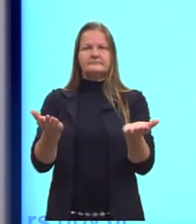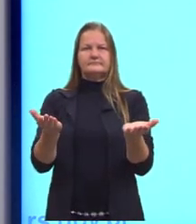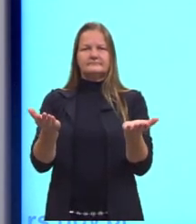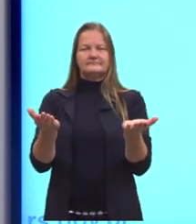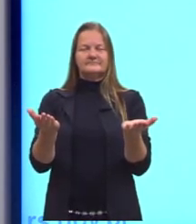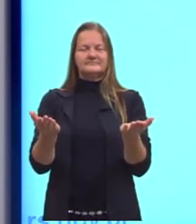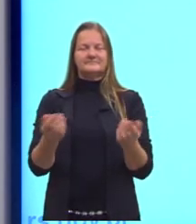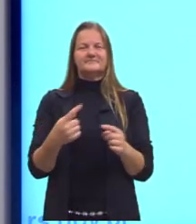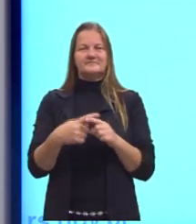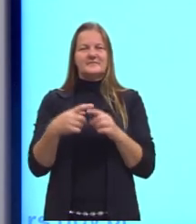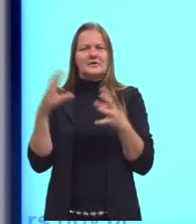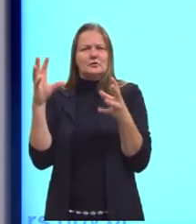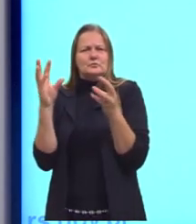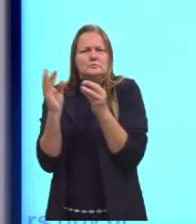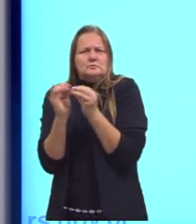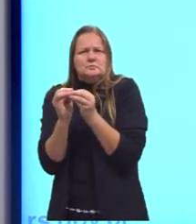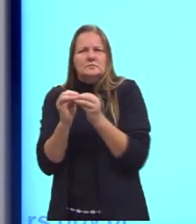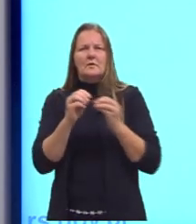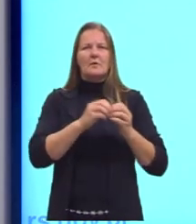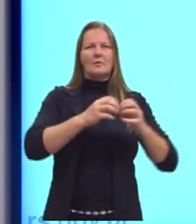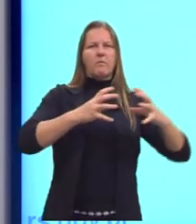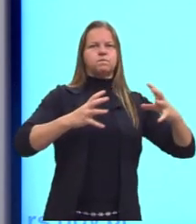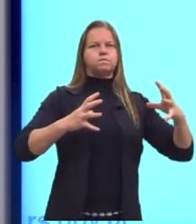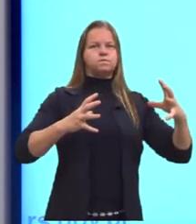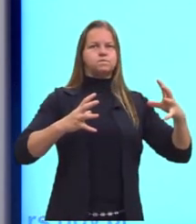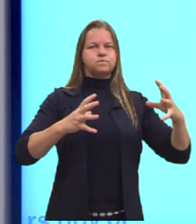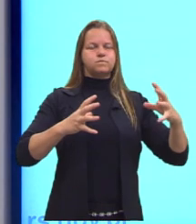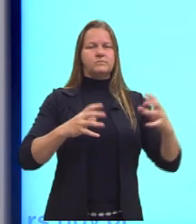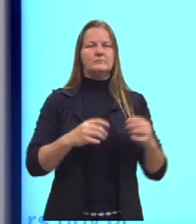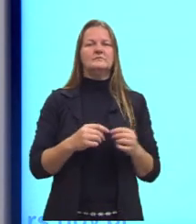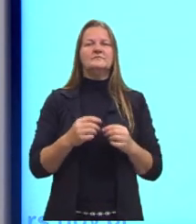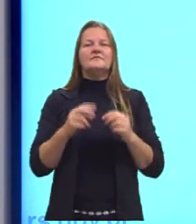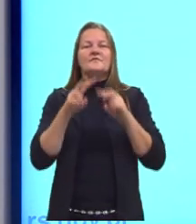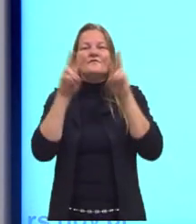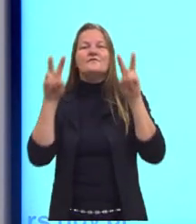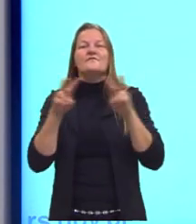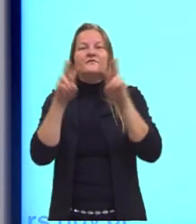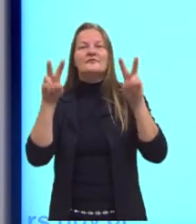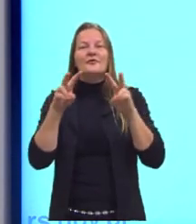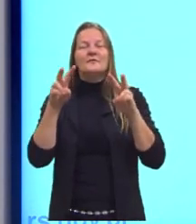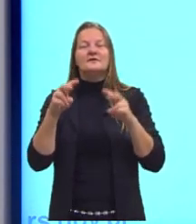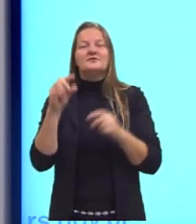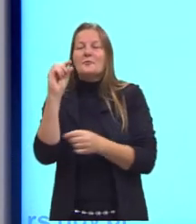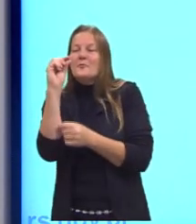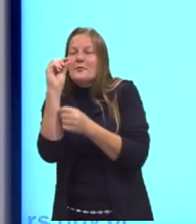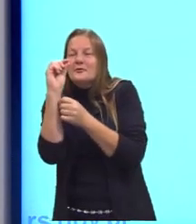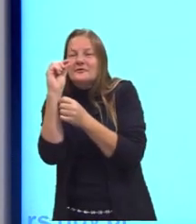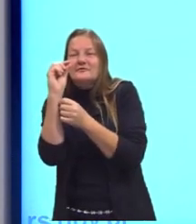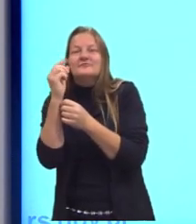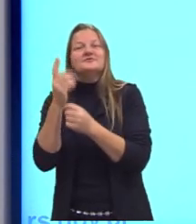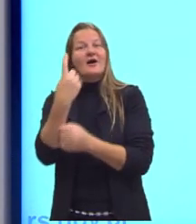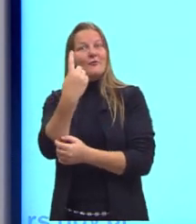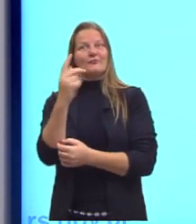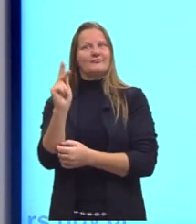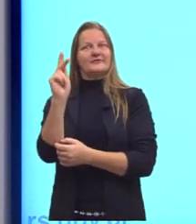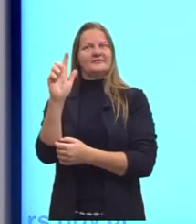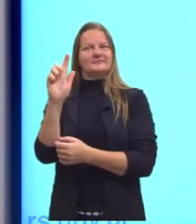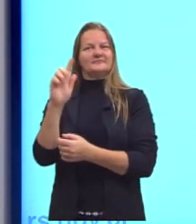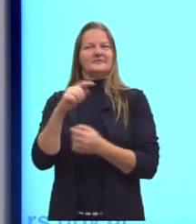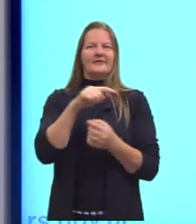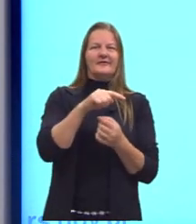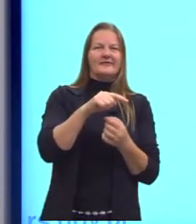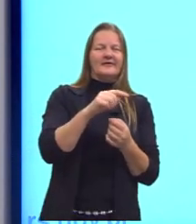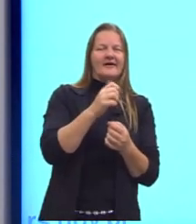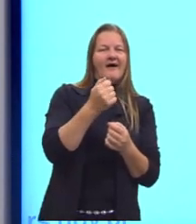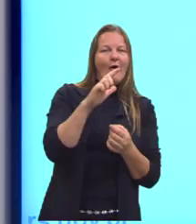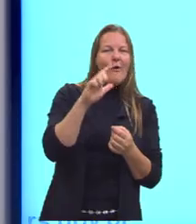por ele ser mais compacto, uma pouca, visualmente, um pouco volume de chumbo já chega a um quilograma. Mas o